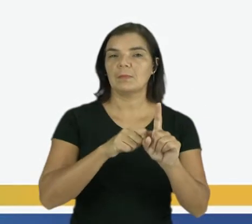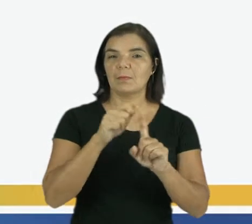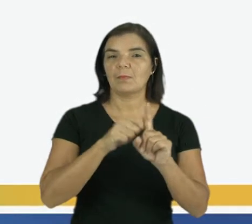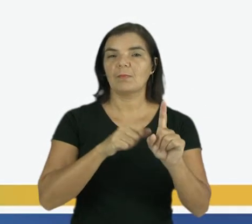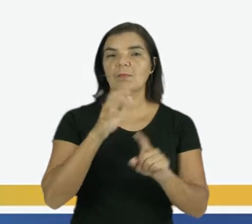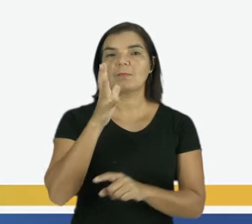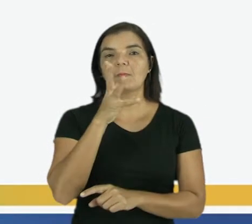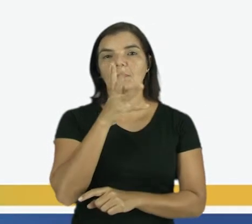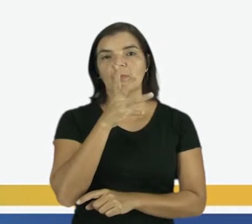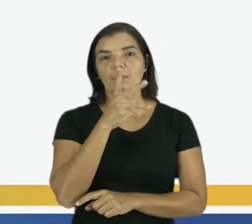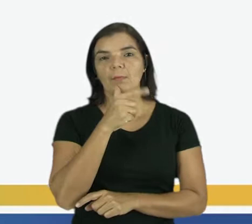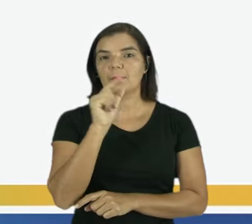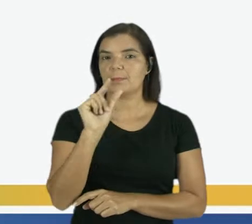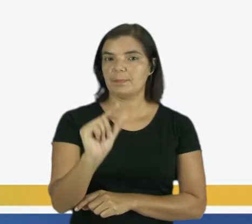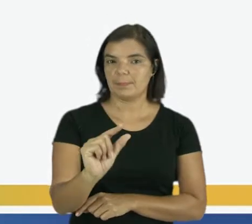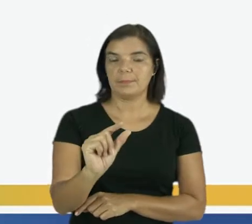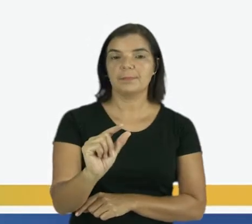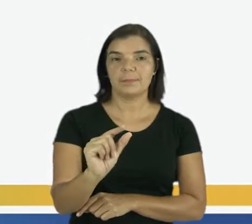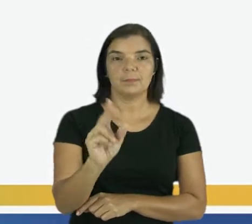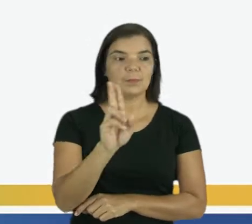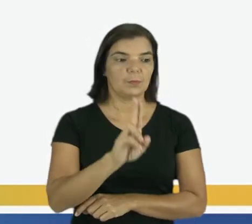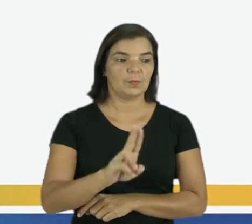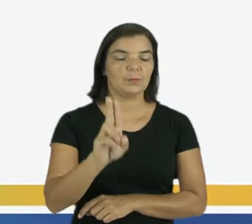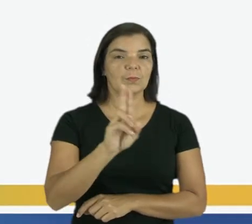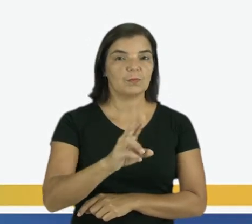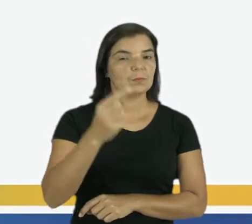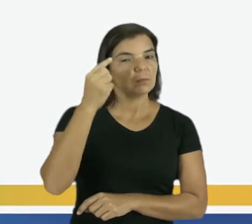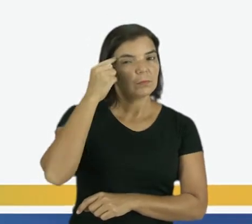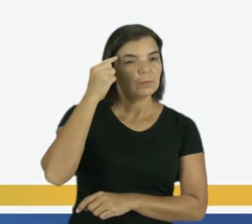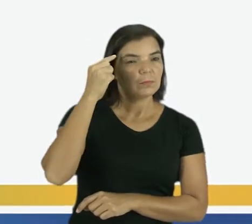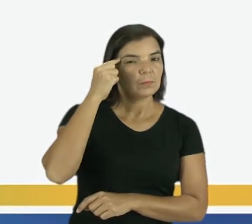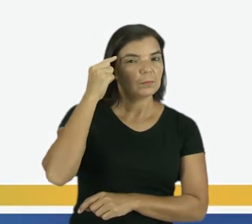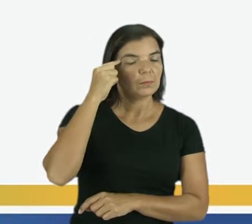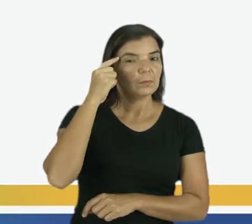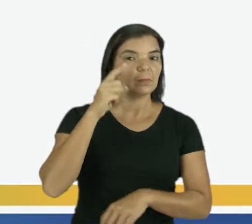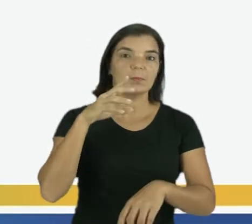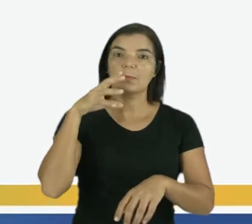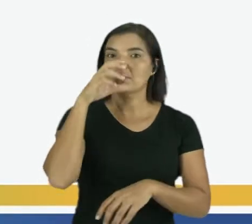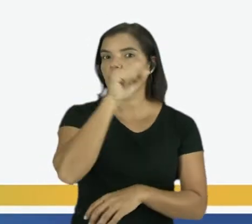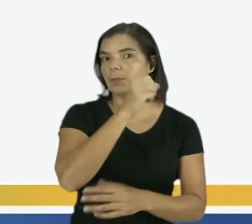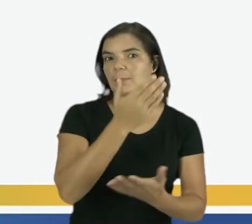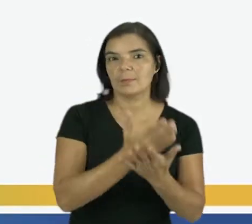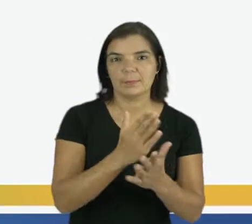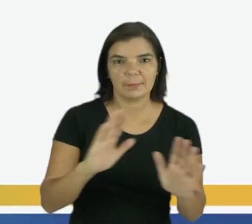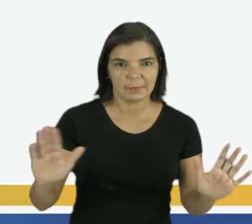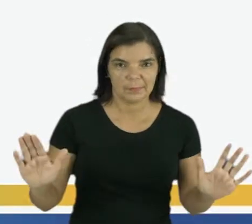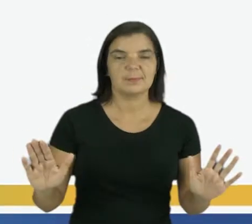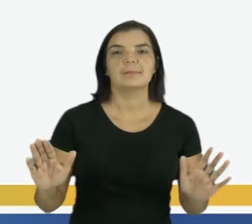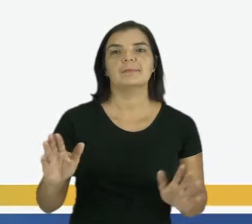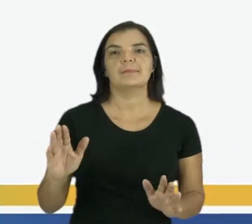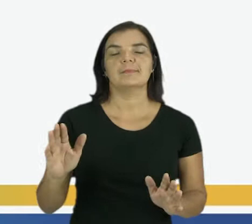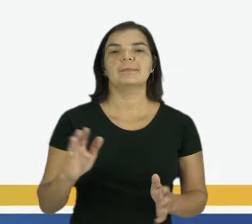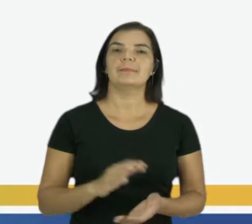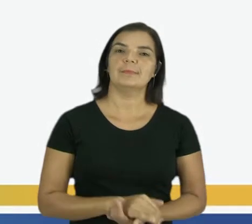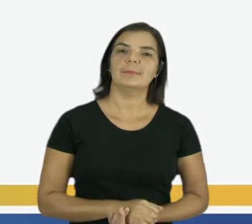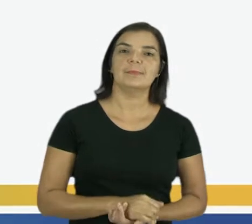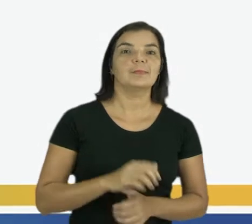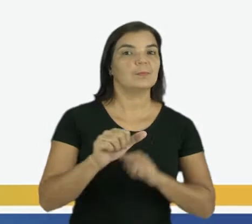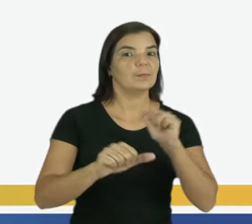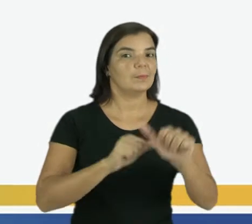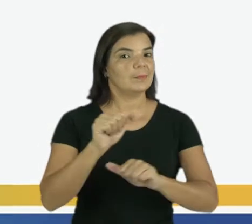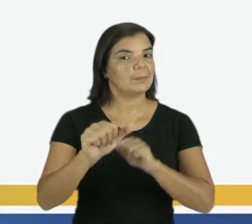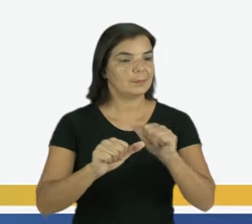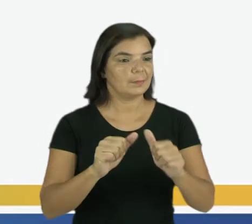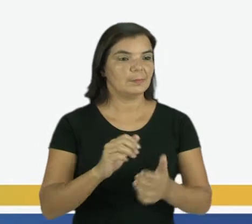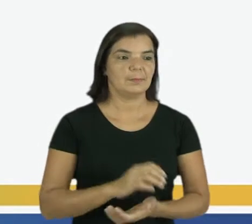Você compra uma roupa, usa ali, quando pensa que não, o tempo passou e já não está mais na moda, você já está